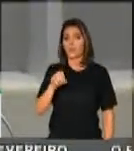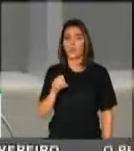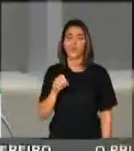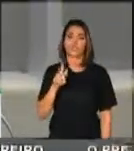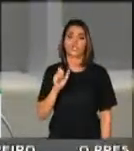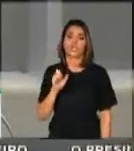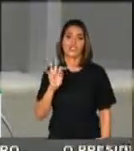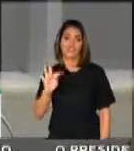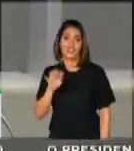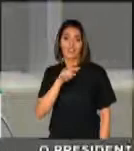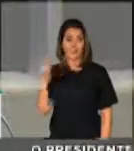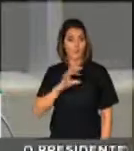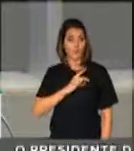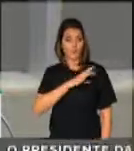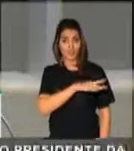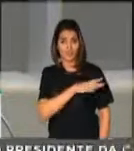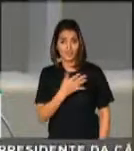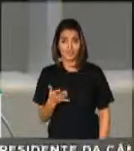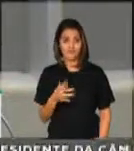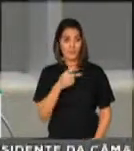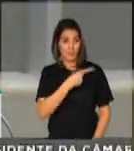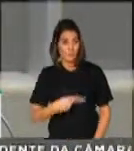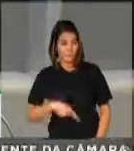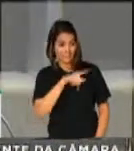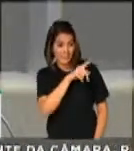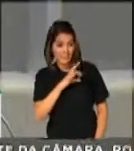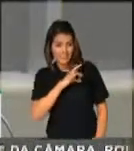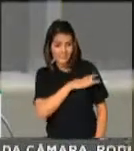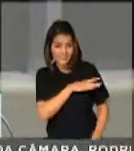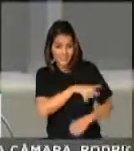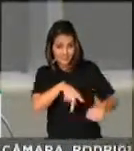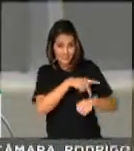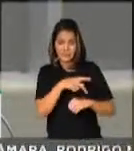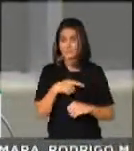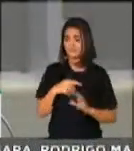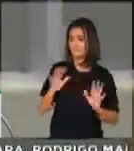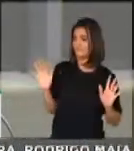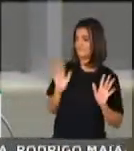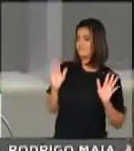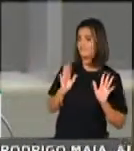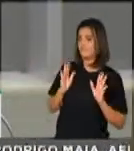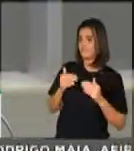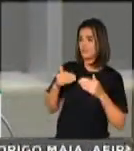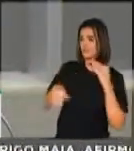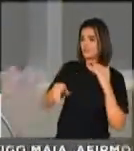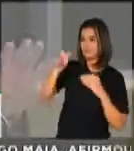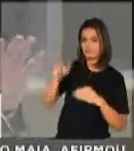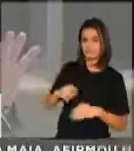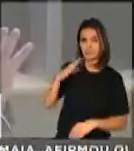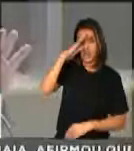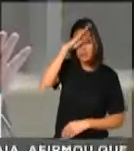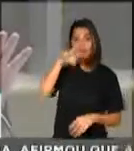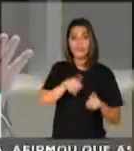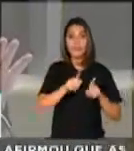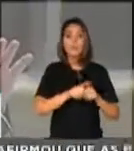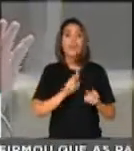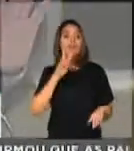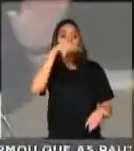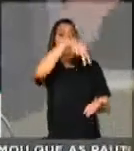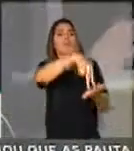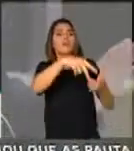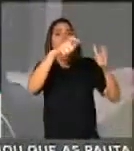-estar até mesmo com o presidente chileno. As trapalhadas em Israel, conseguindo